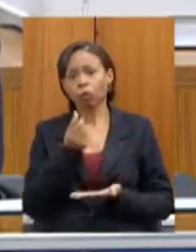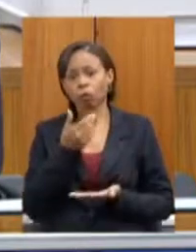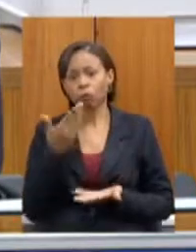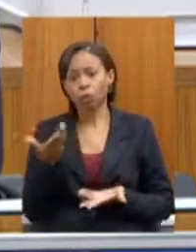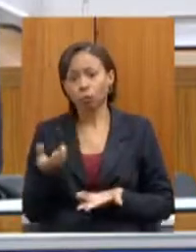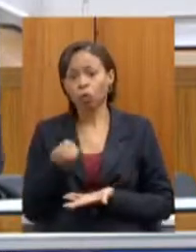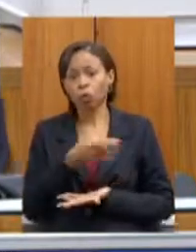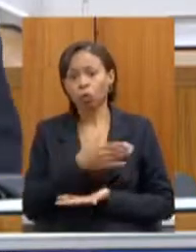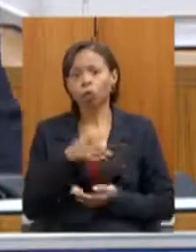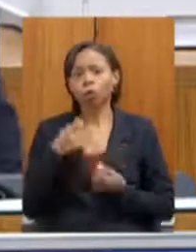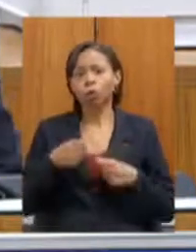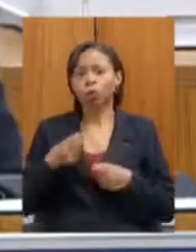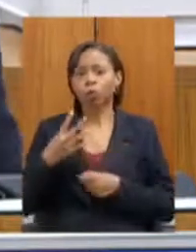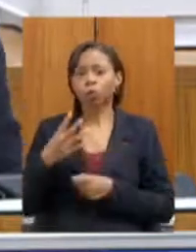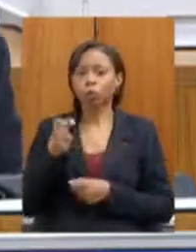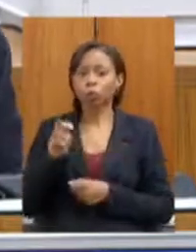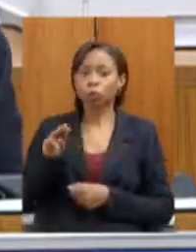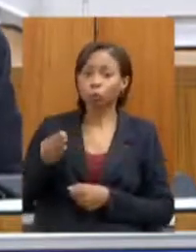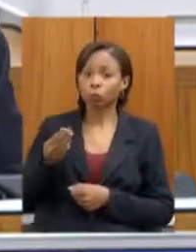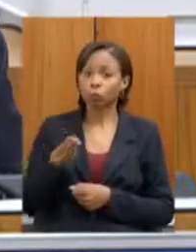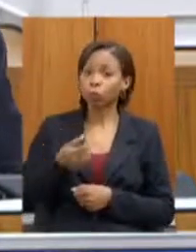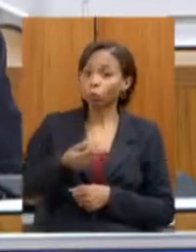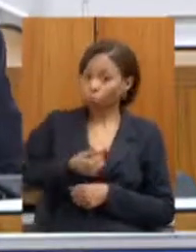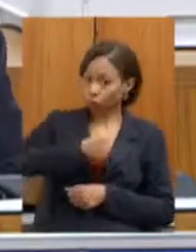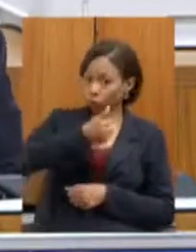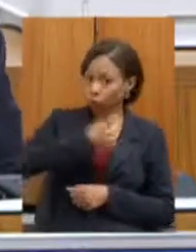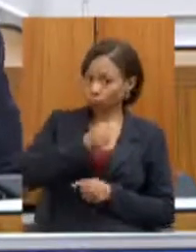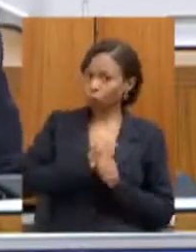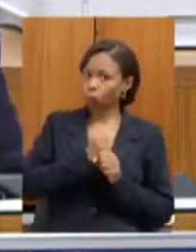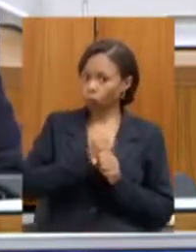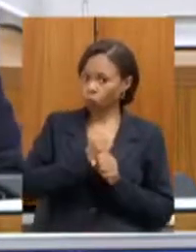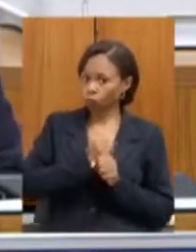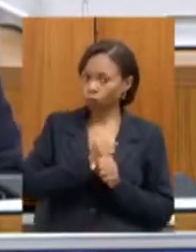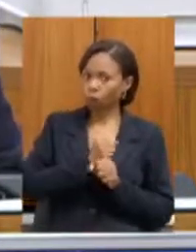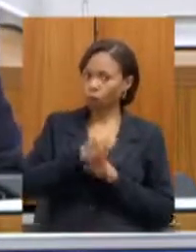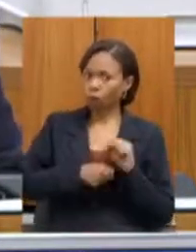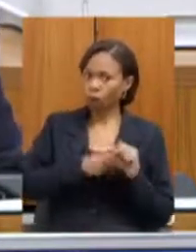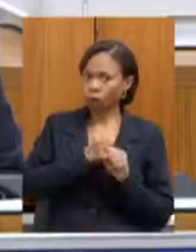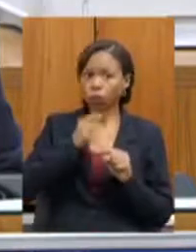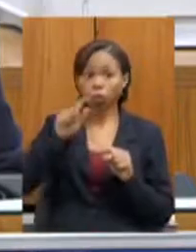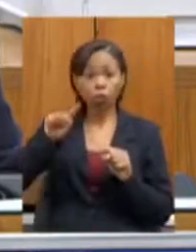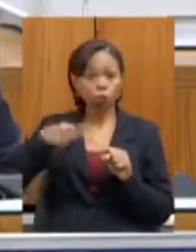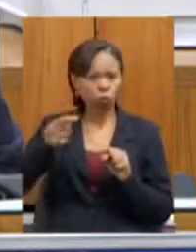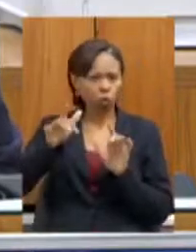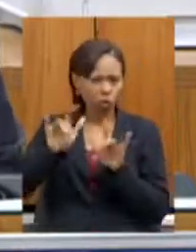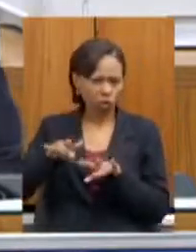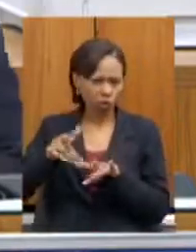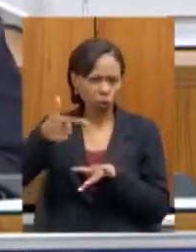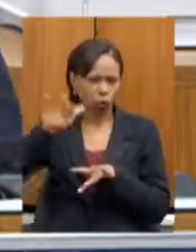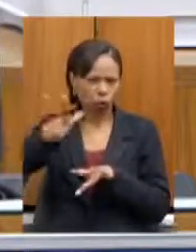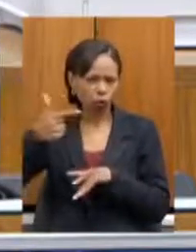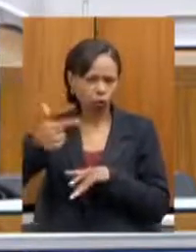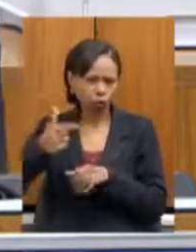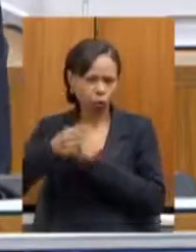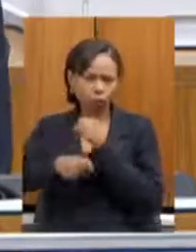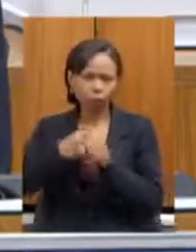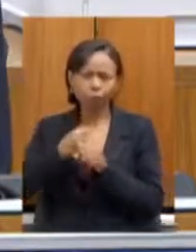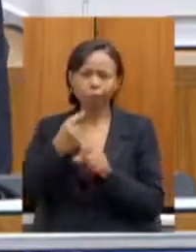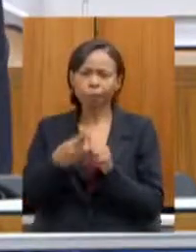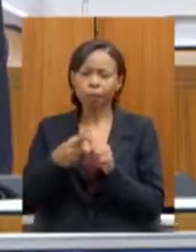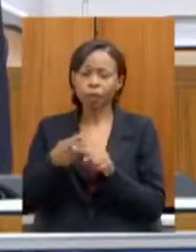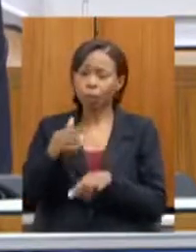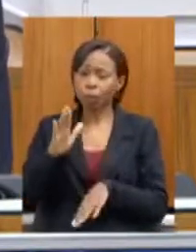precisaríamos de 45 milhões no primeiro ano e o restante para o segundo ano talvez uma das obras mais emblemáticas